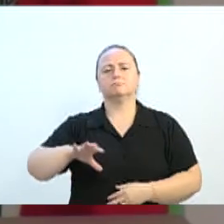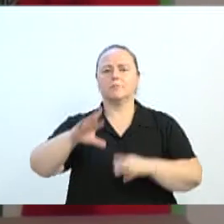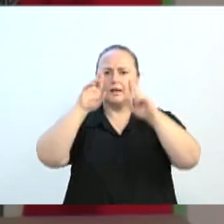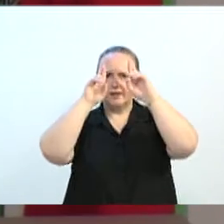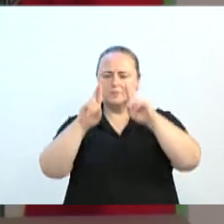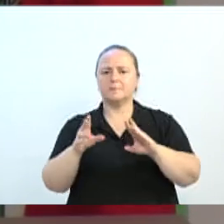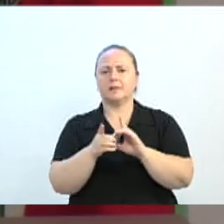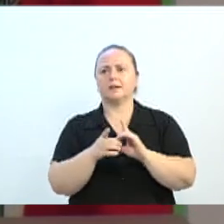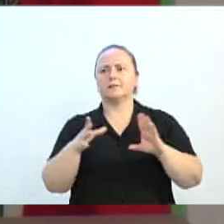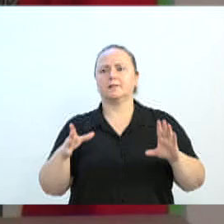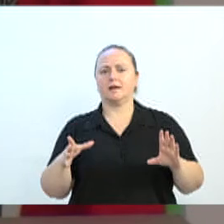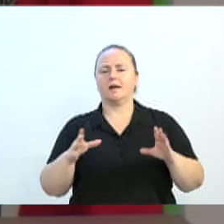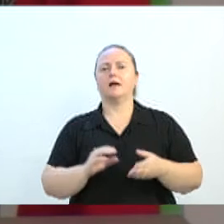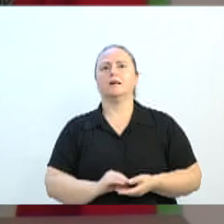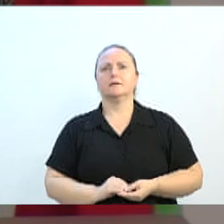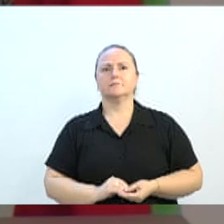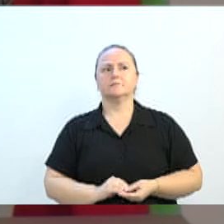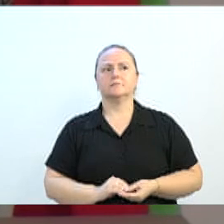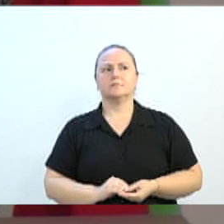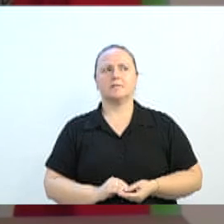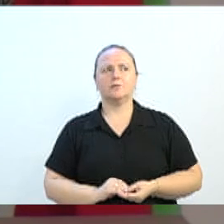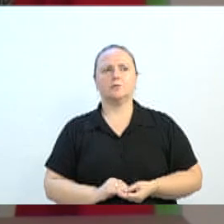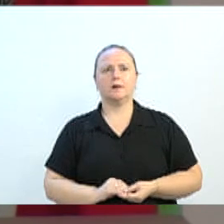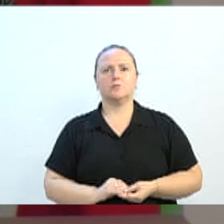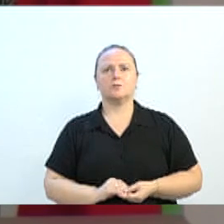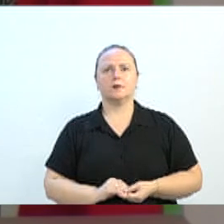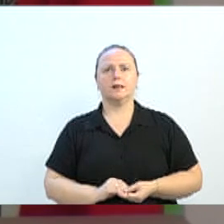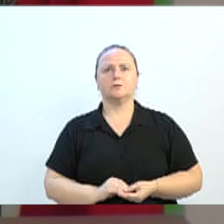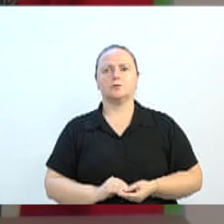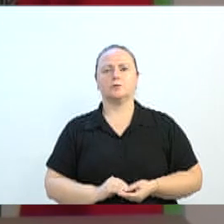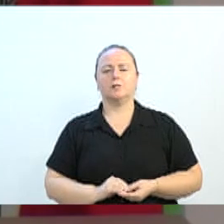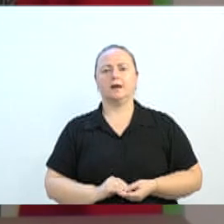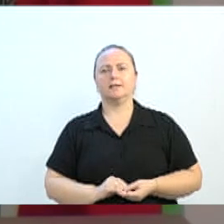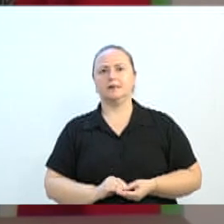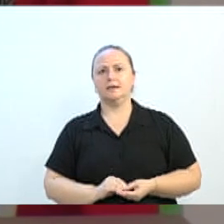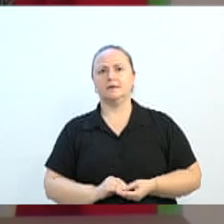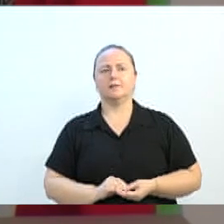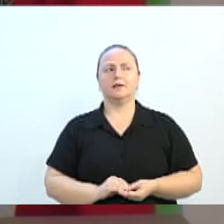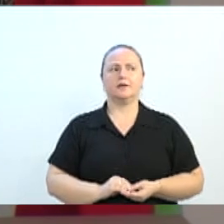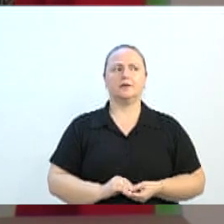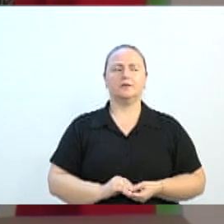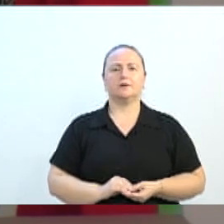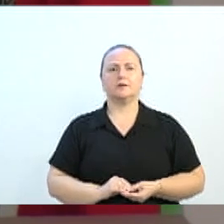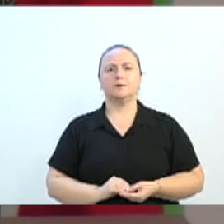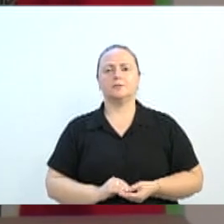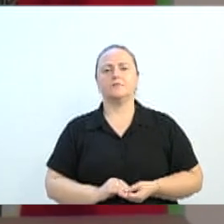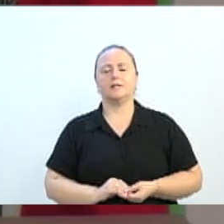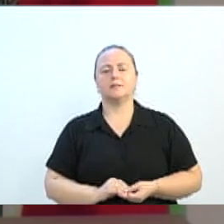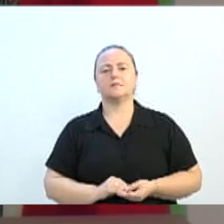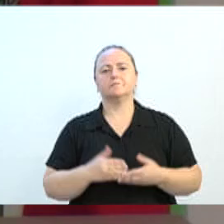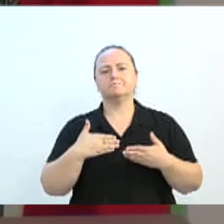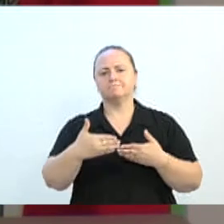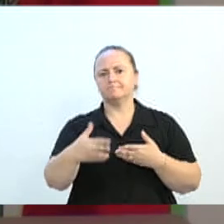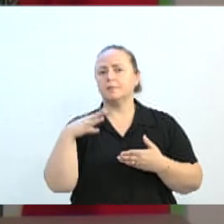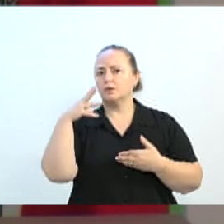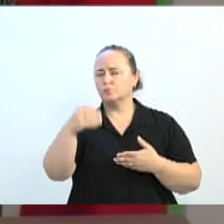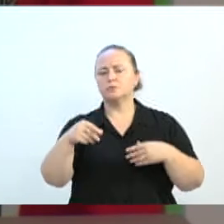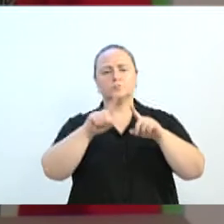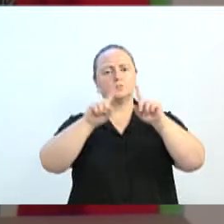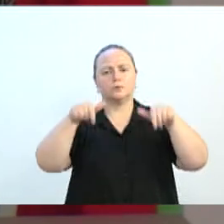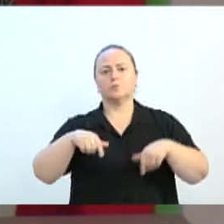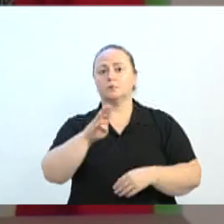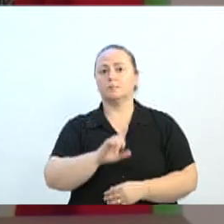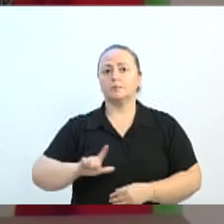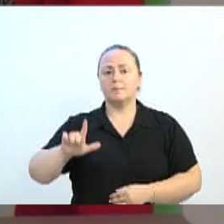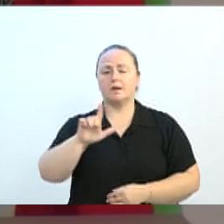e participar dela. Então, fica aqui o nosso registro. A todos os servidores e servidoras da cidade de Blumenau, não somente da nossa cidade, mas com carinho muito especial